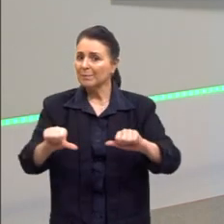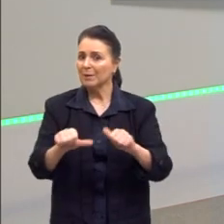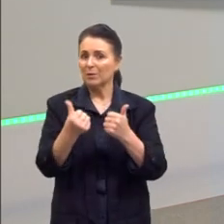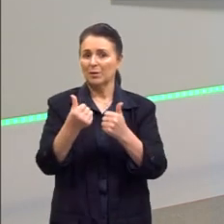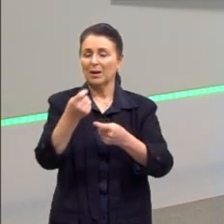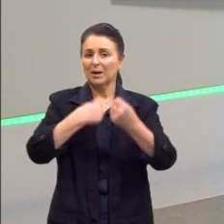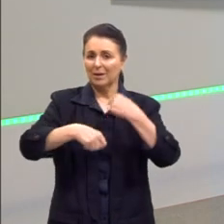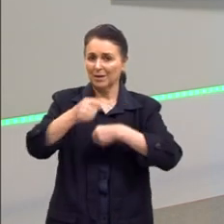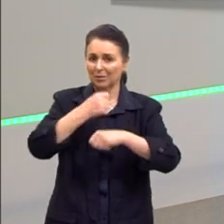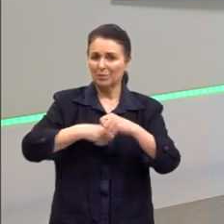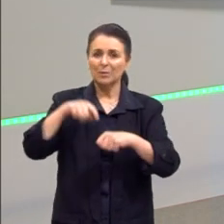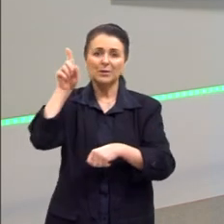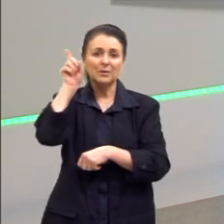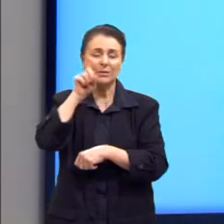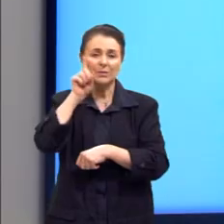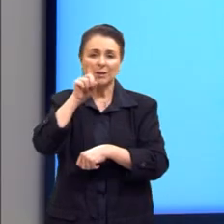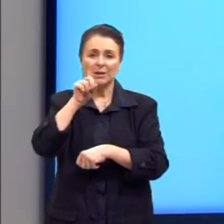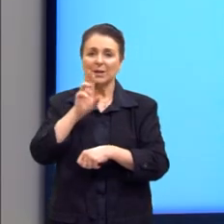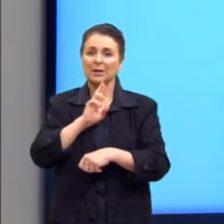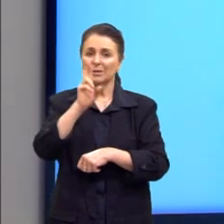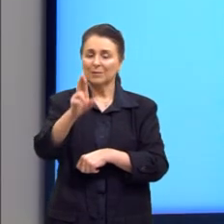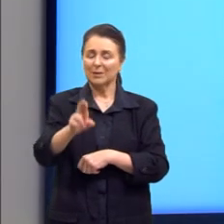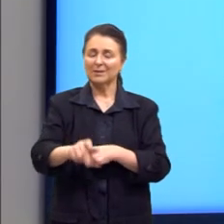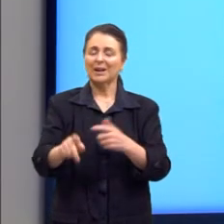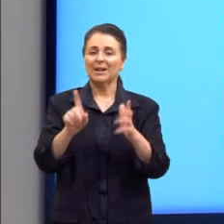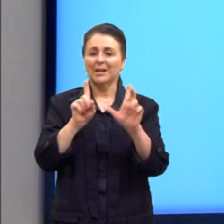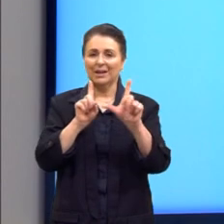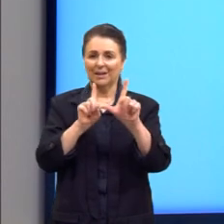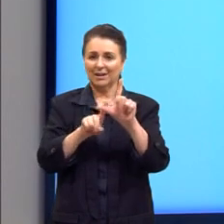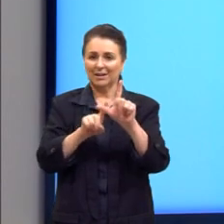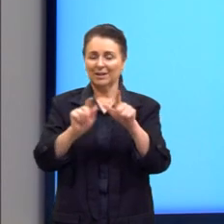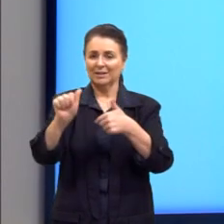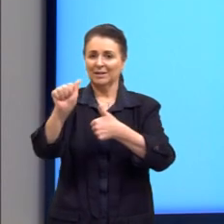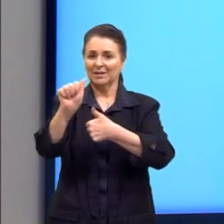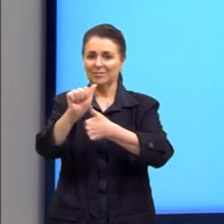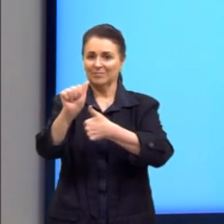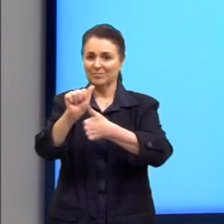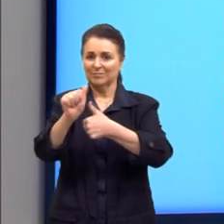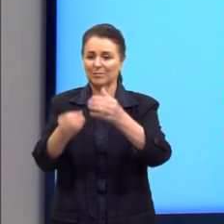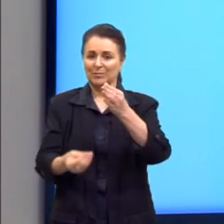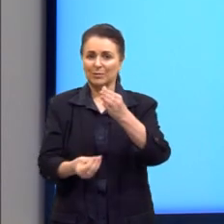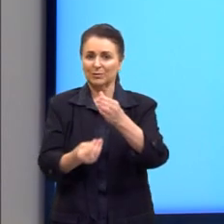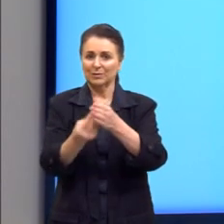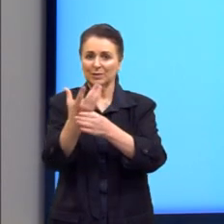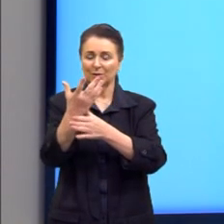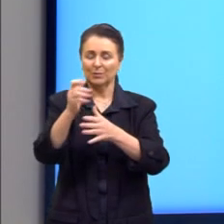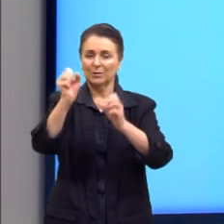resposta é a opção A. Produção Industrial Norte-Americana.